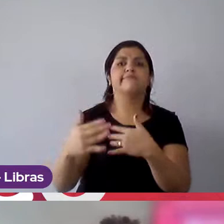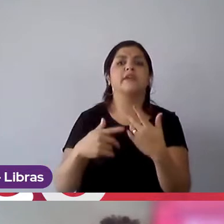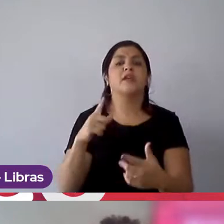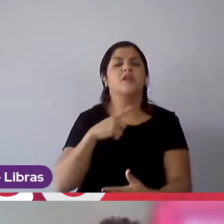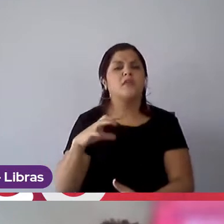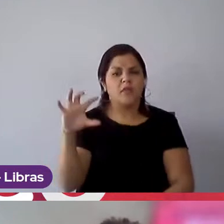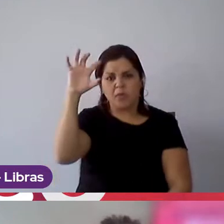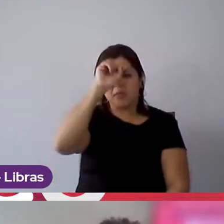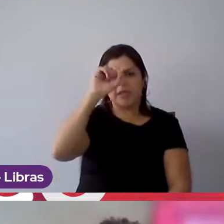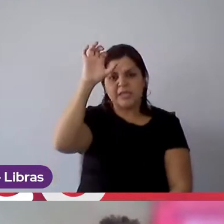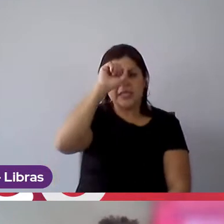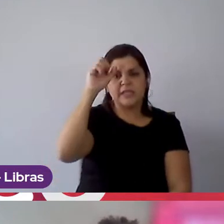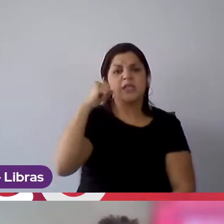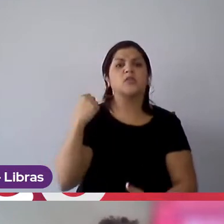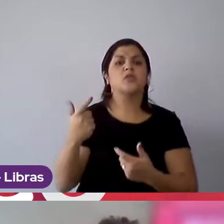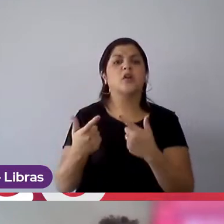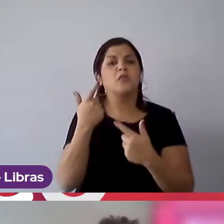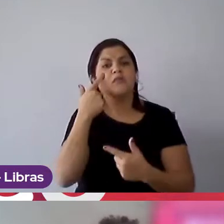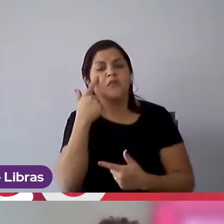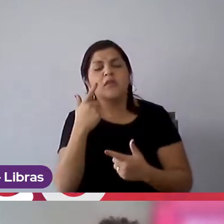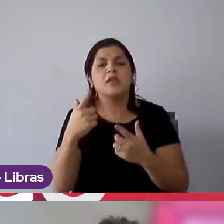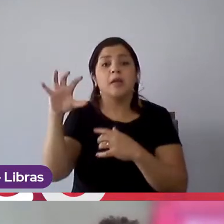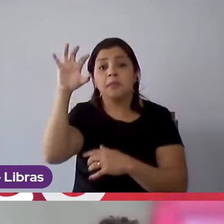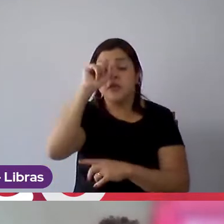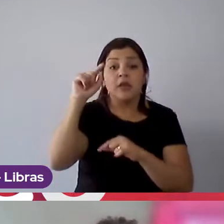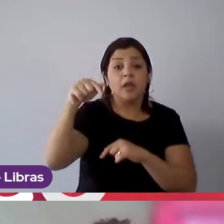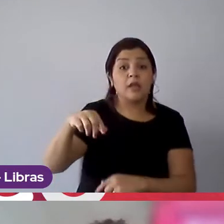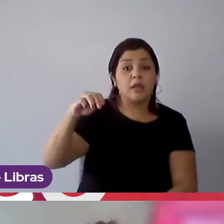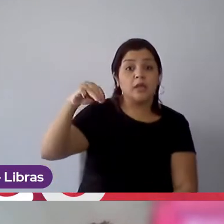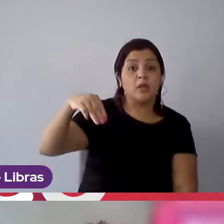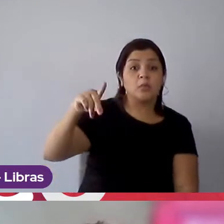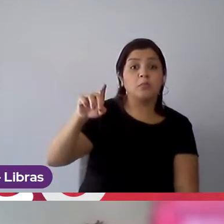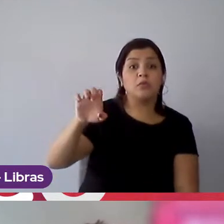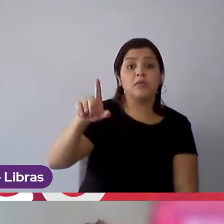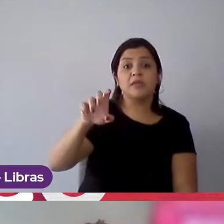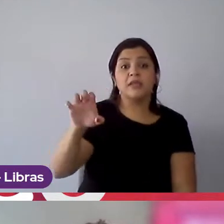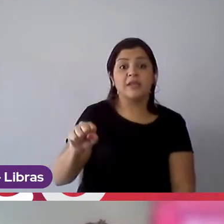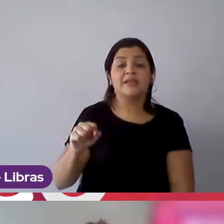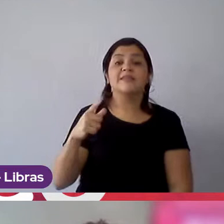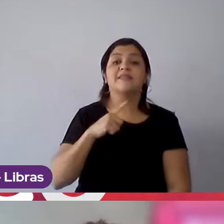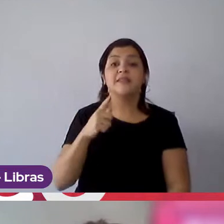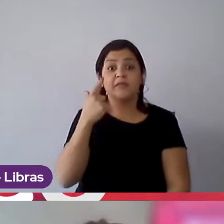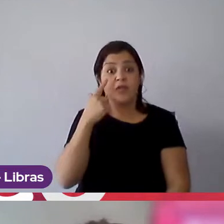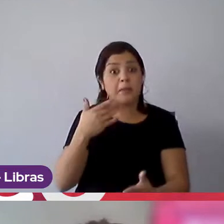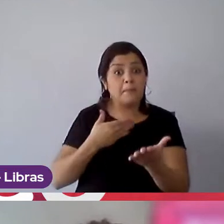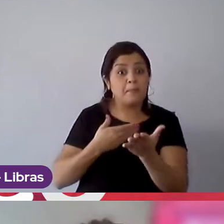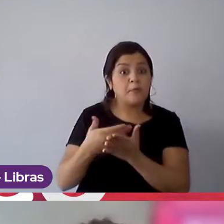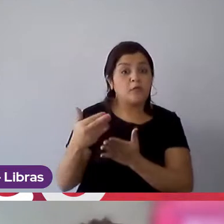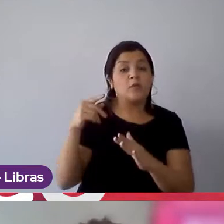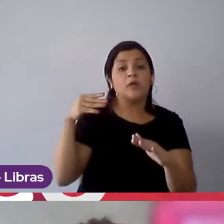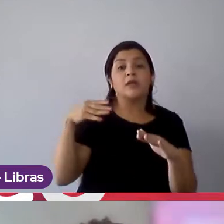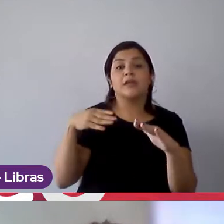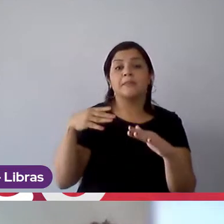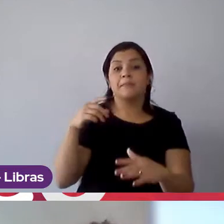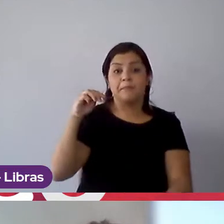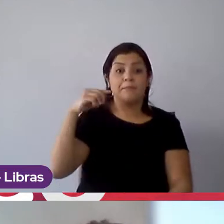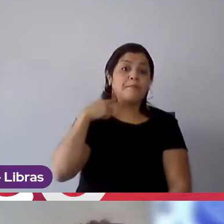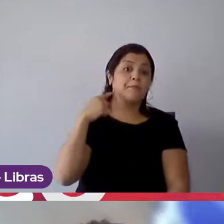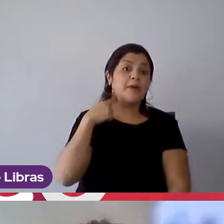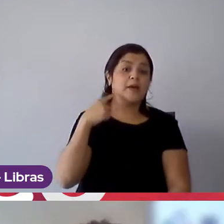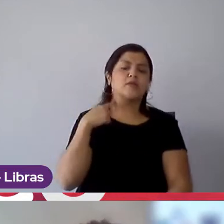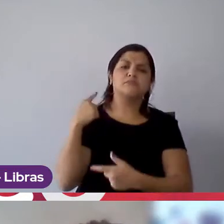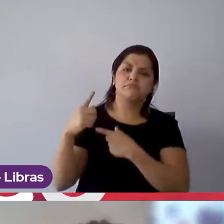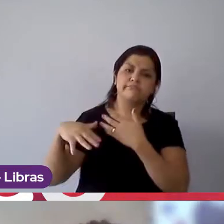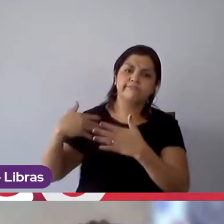vou aprendendo ou o que eu vou vendo aqui na Mondelez. Durante a minha entrada, que foi em maio também, junto com a Gabi, só uns dias depois,